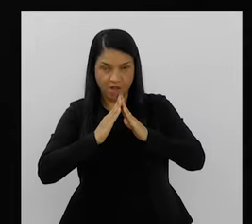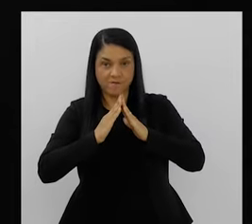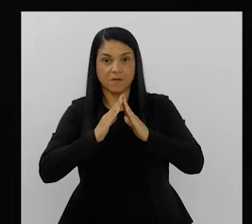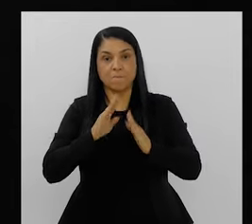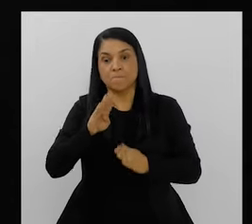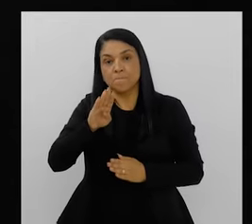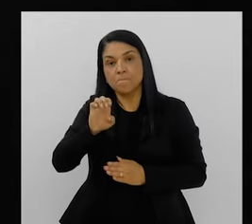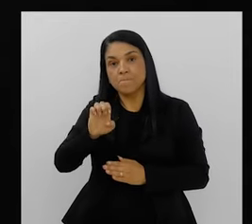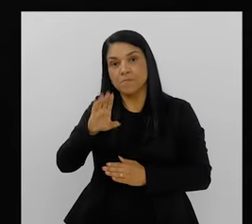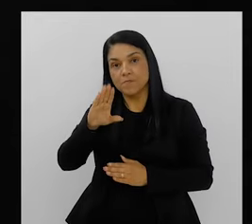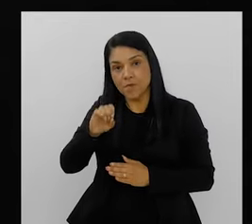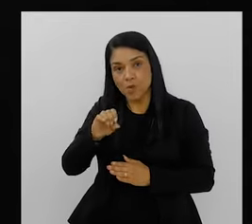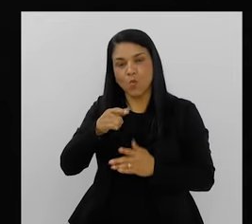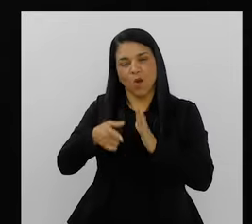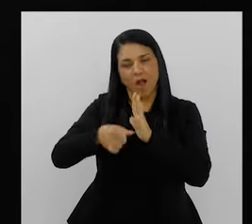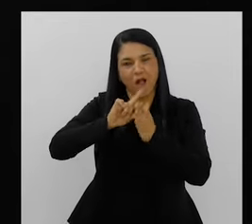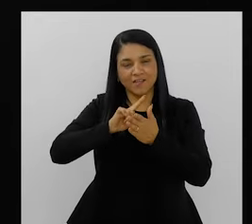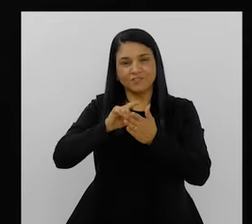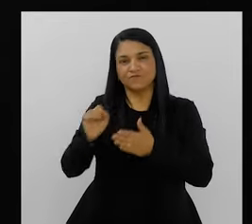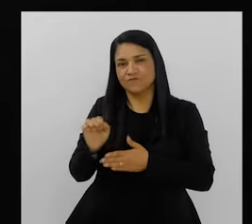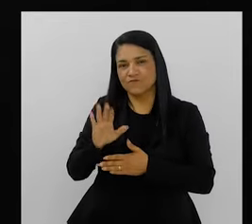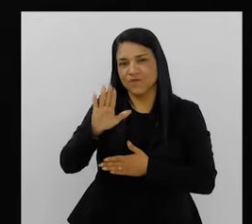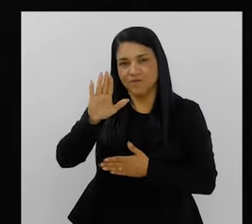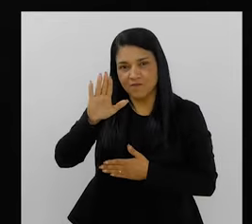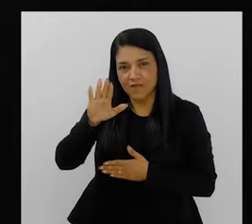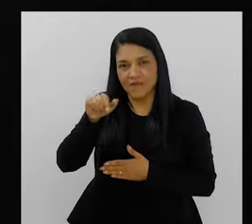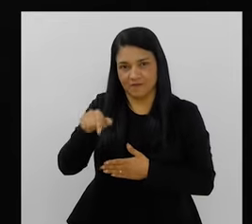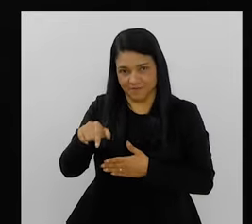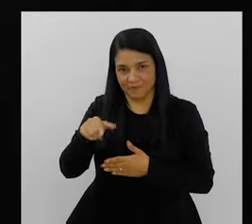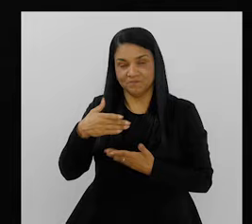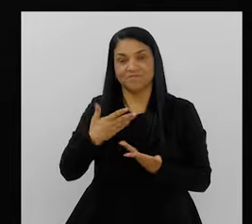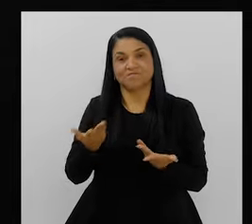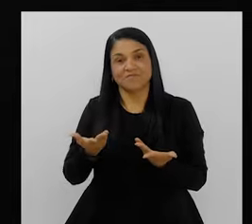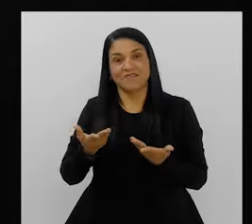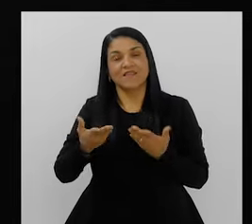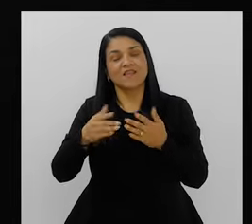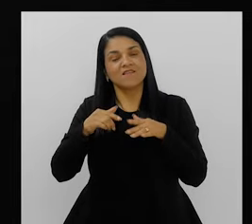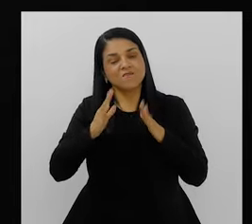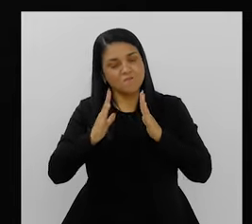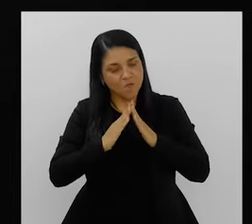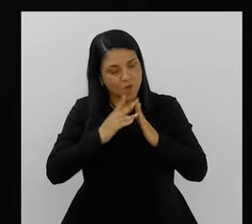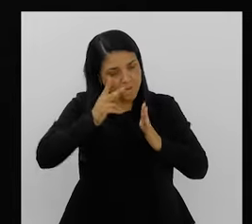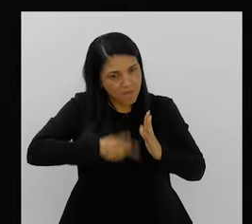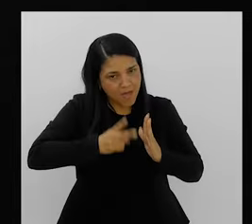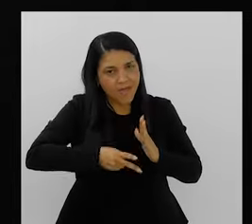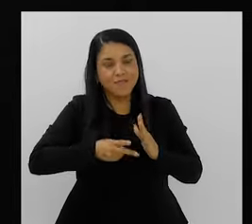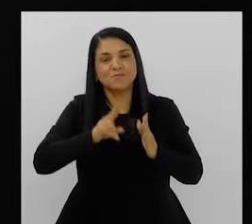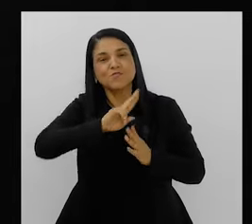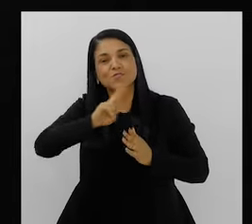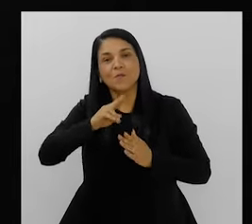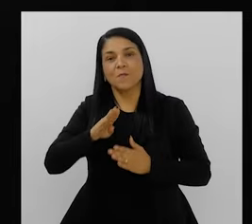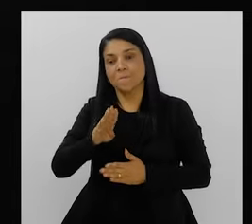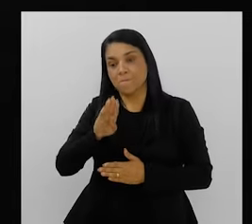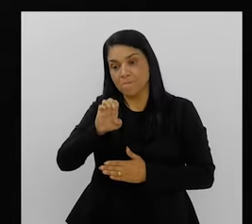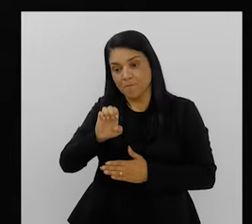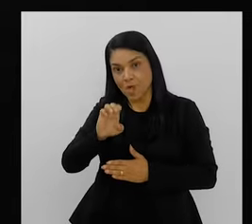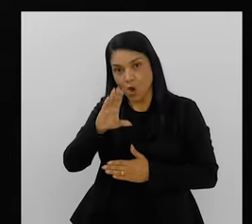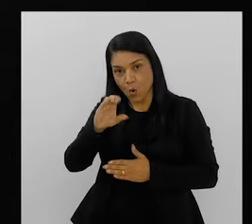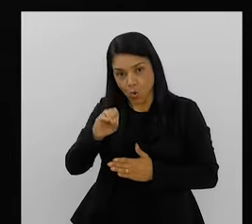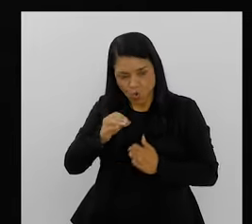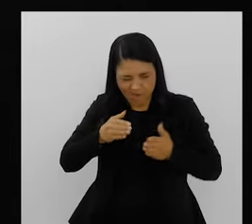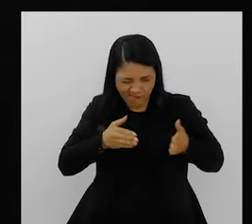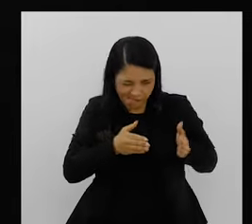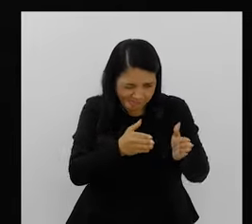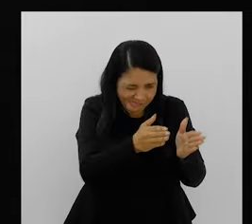favelinha do Seu Edgar, pelo Seu Miro. E nós, moradores dali, a gente apelidava de Beco, porque é literalmente um beco que sai